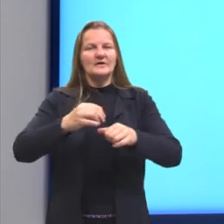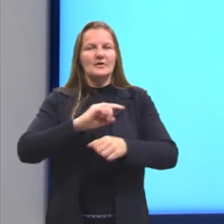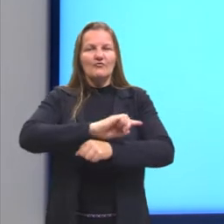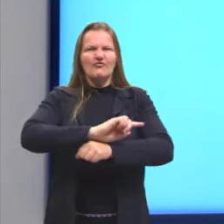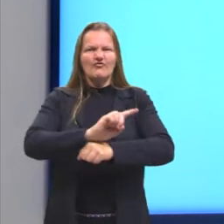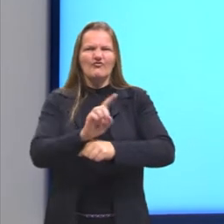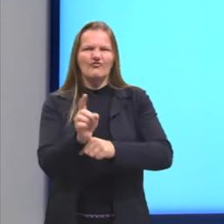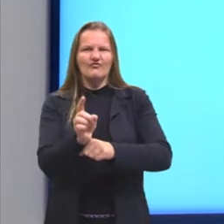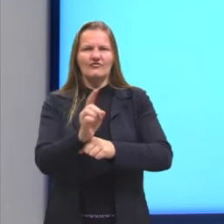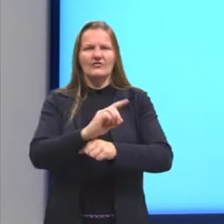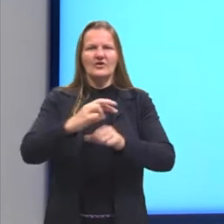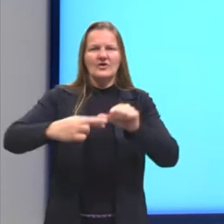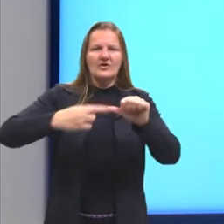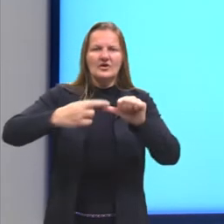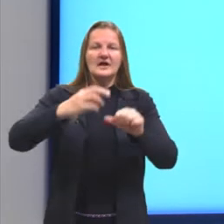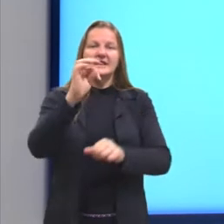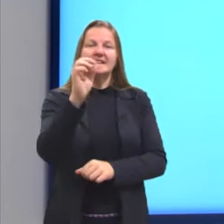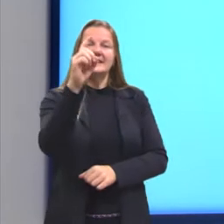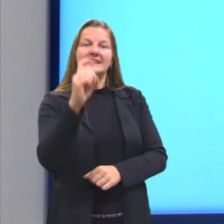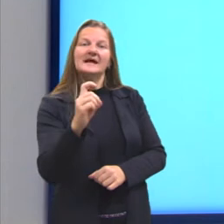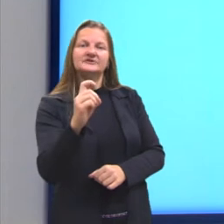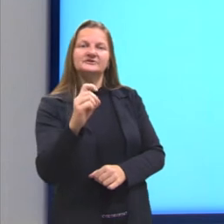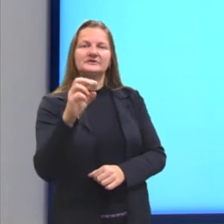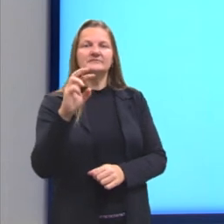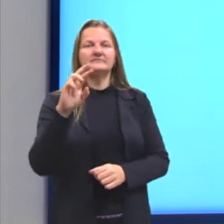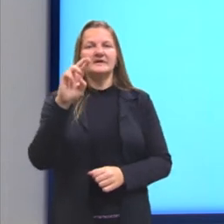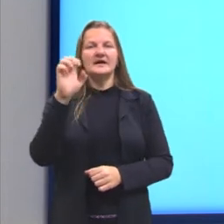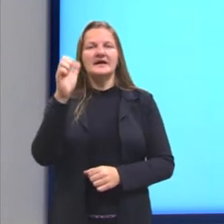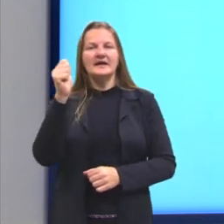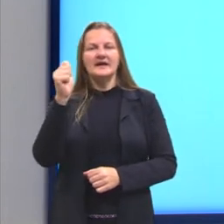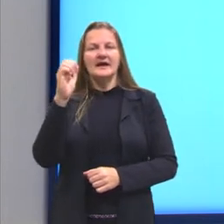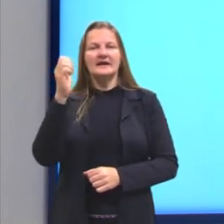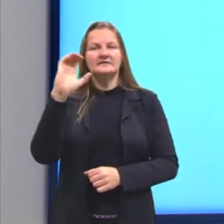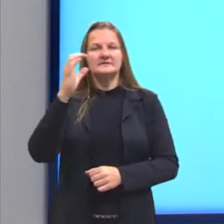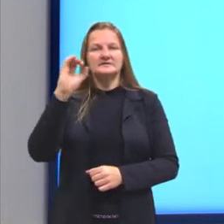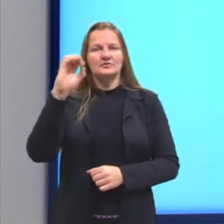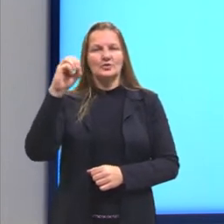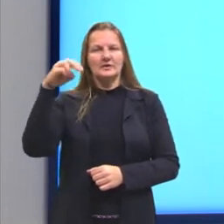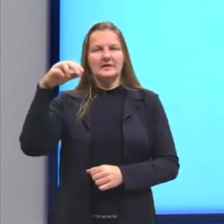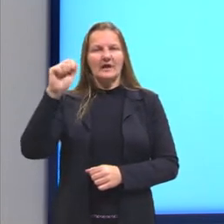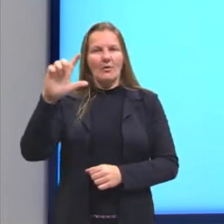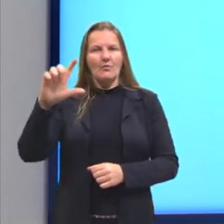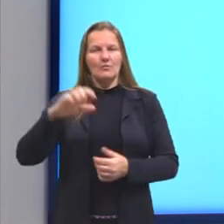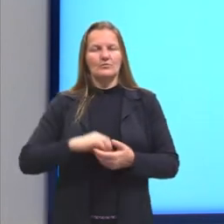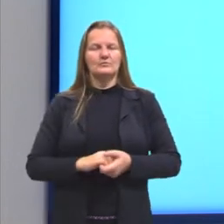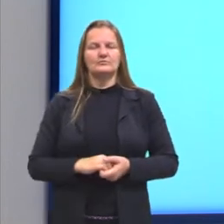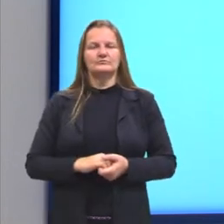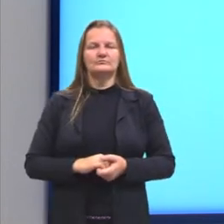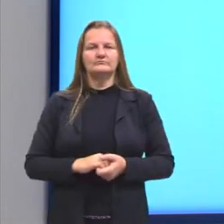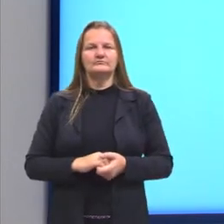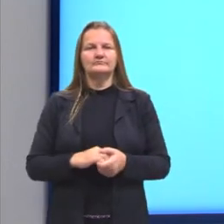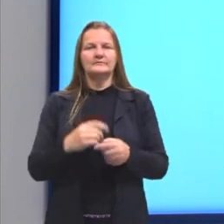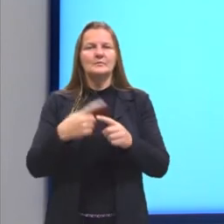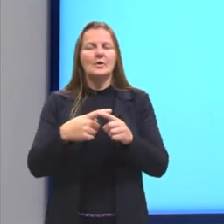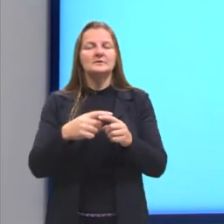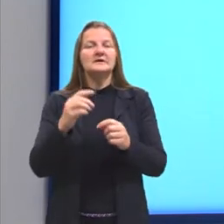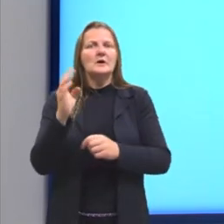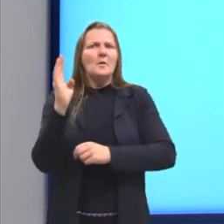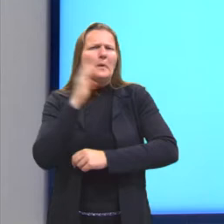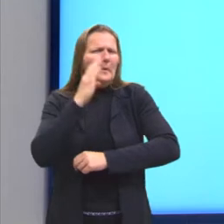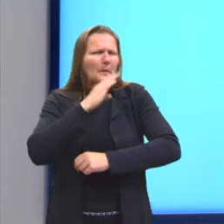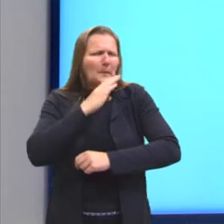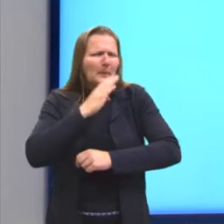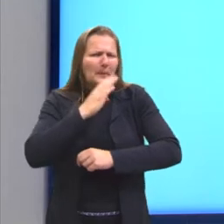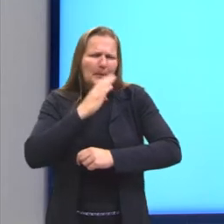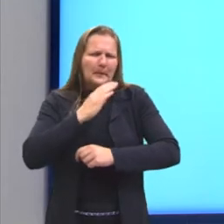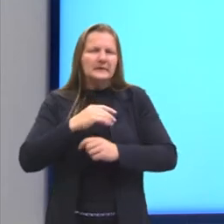essa taxa reacional, ela vai variar de uma reação para outra, vai depender, podendo ser muito rápida. E aqui